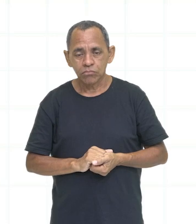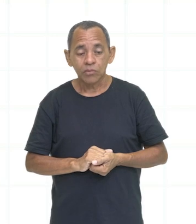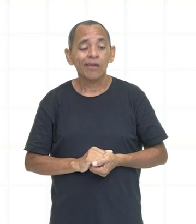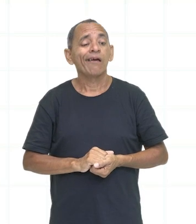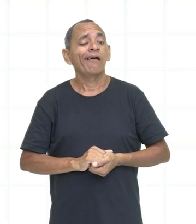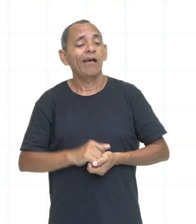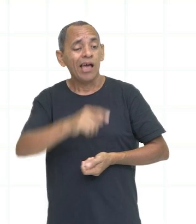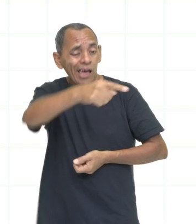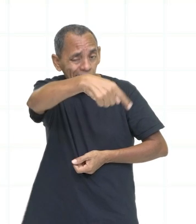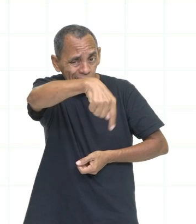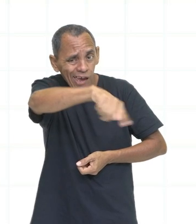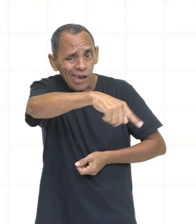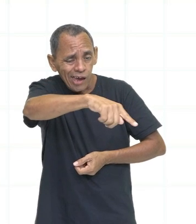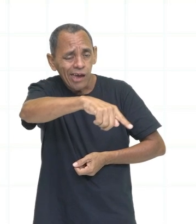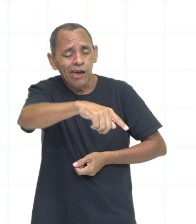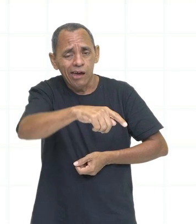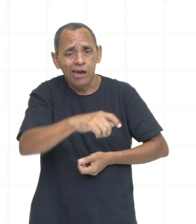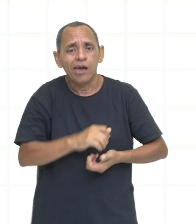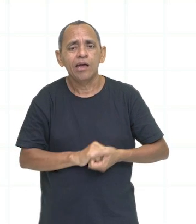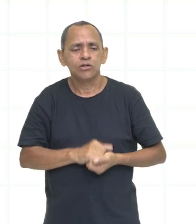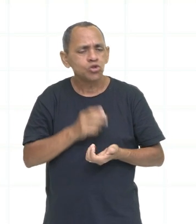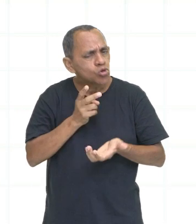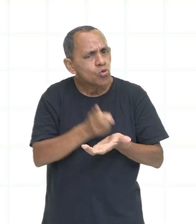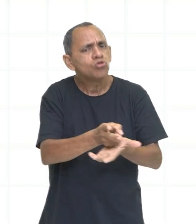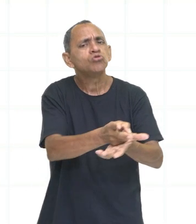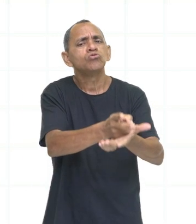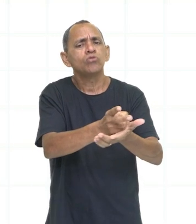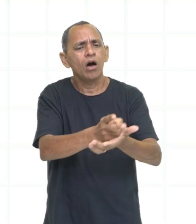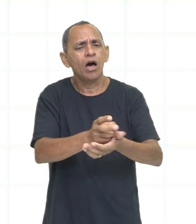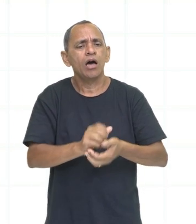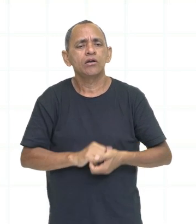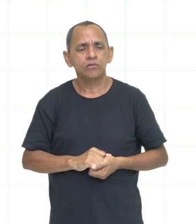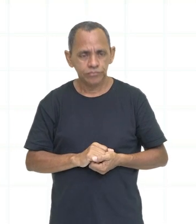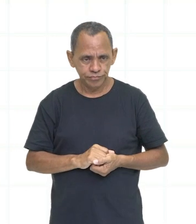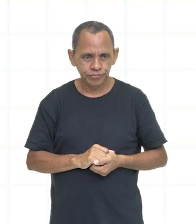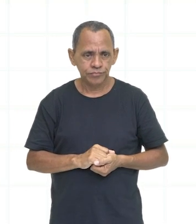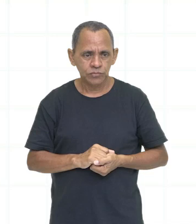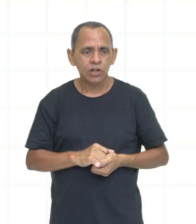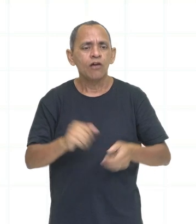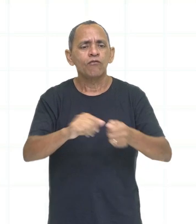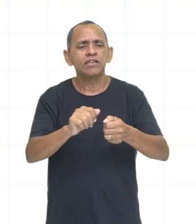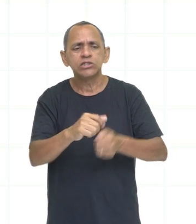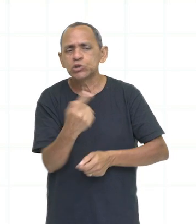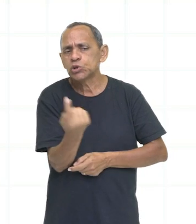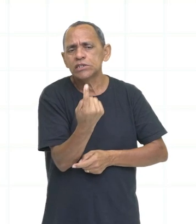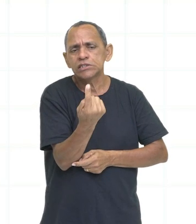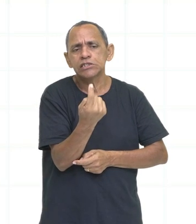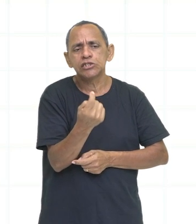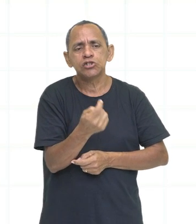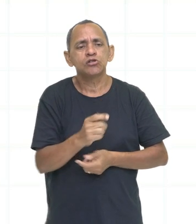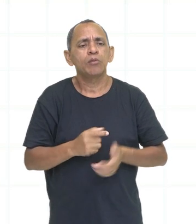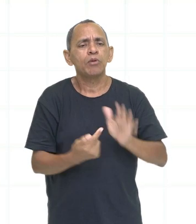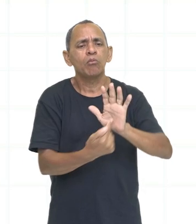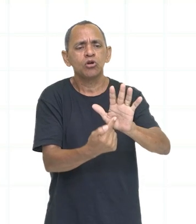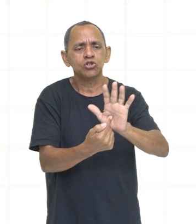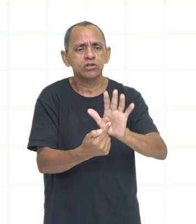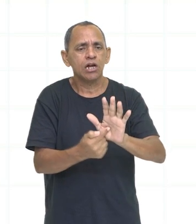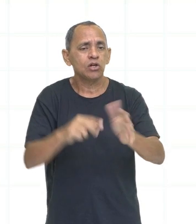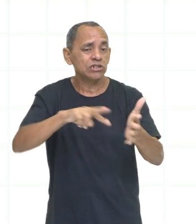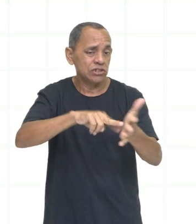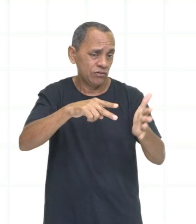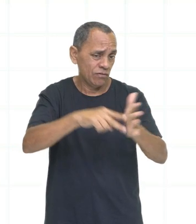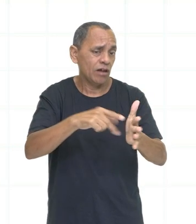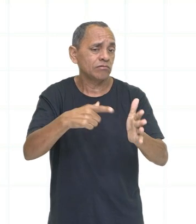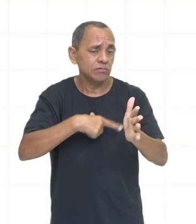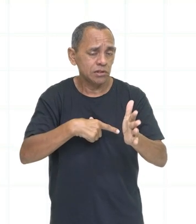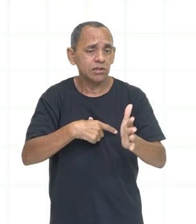completamente sozinho, né? Então, quando eu utilizo completamente sozinho, é pra dar esse significado que, de fato, ele carrega na língua inglesa.